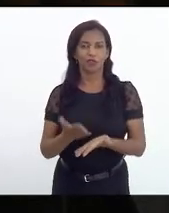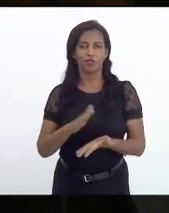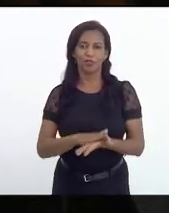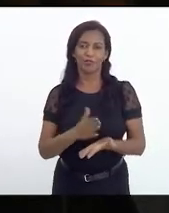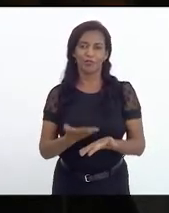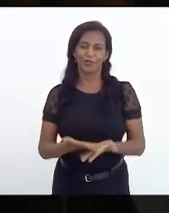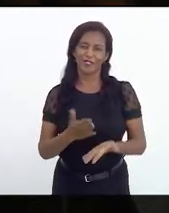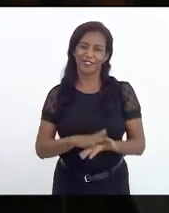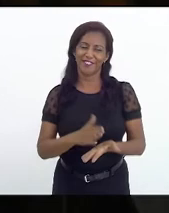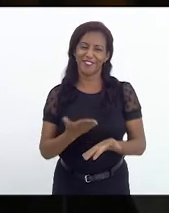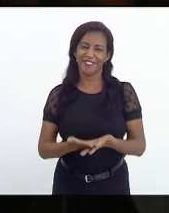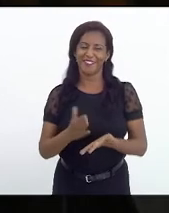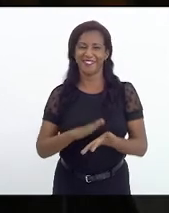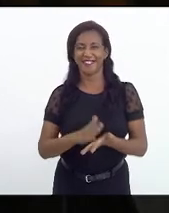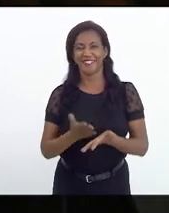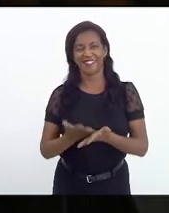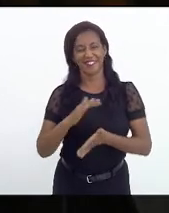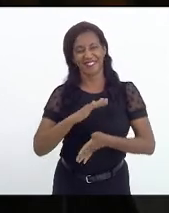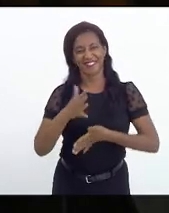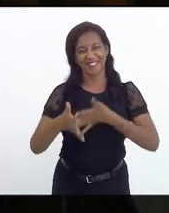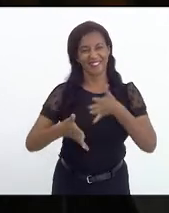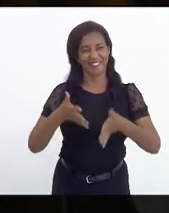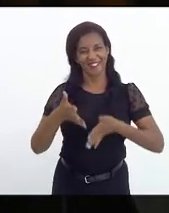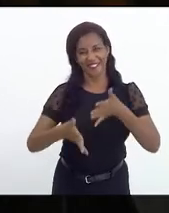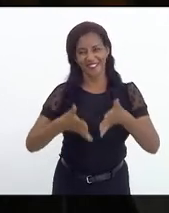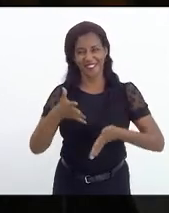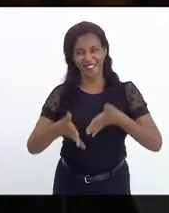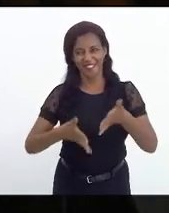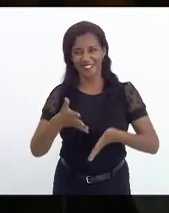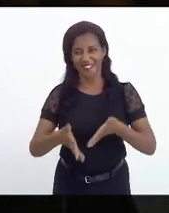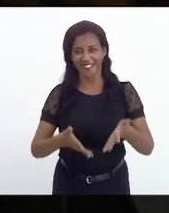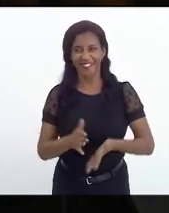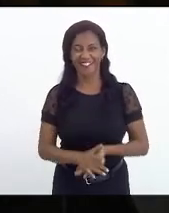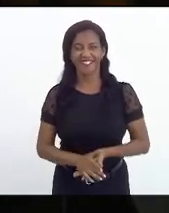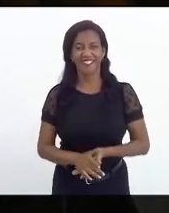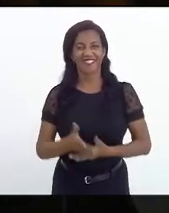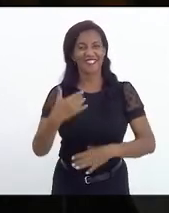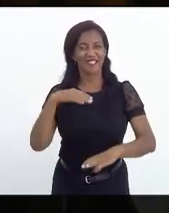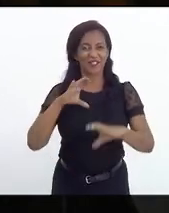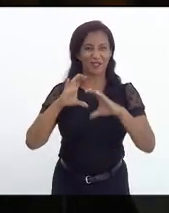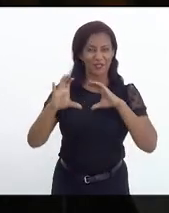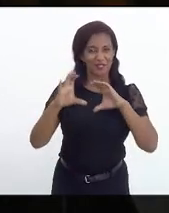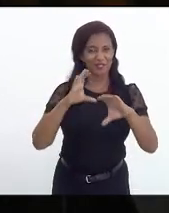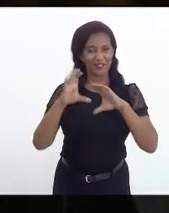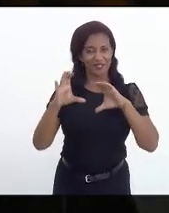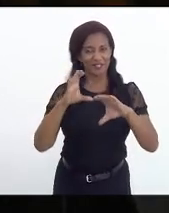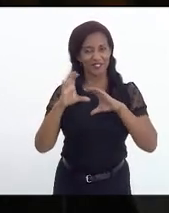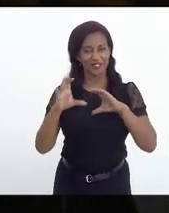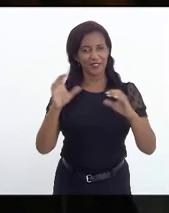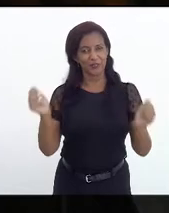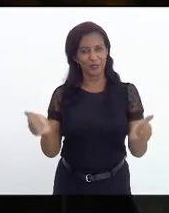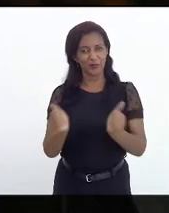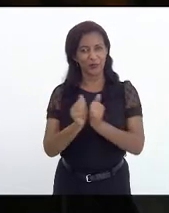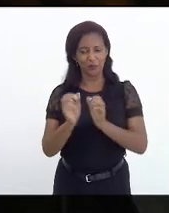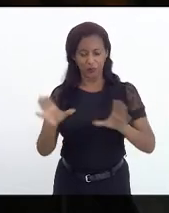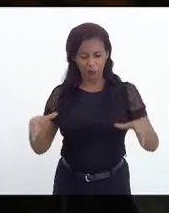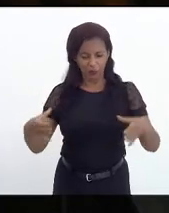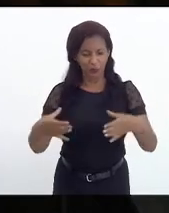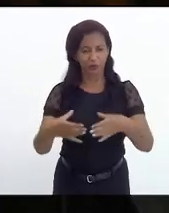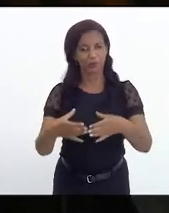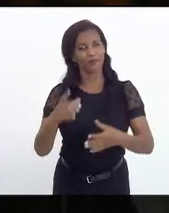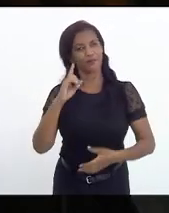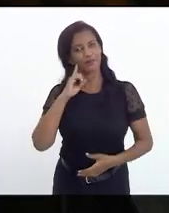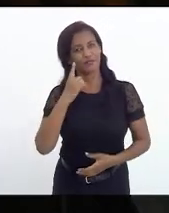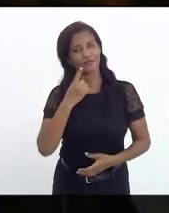da linguagem Libra, que nos faz que nos comuniquemos com todos os surdos